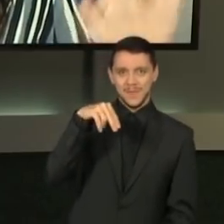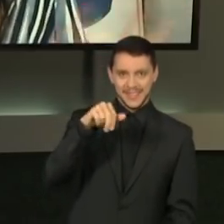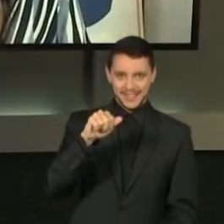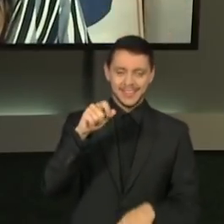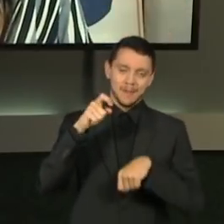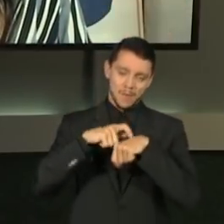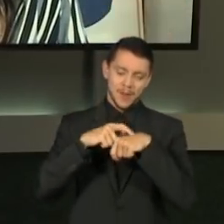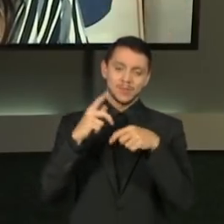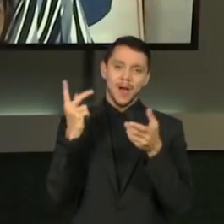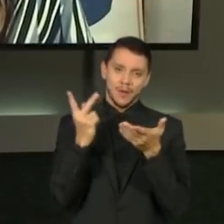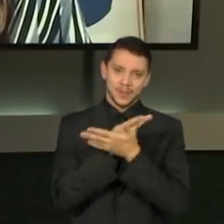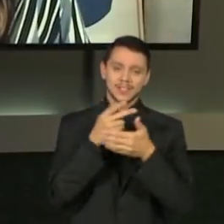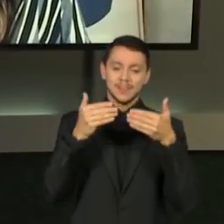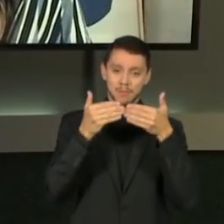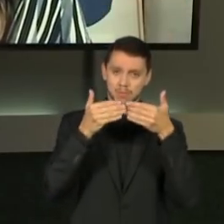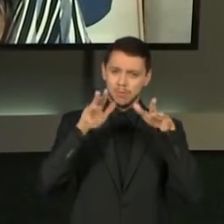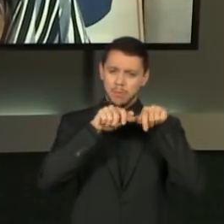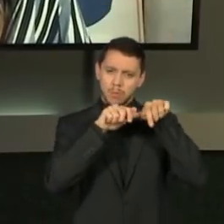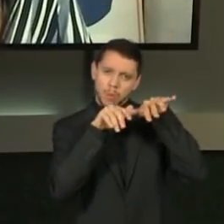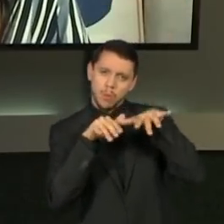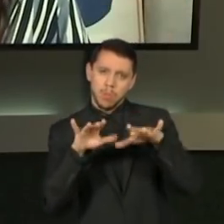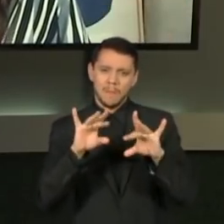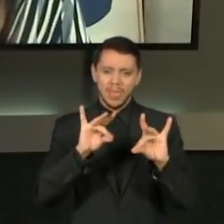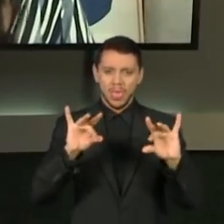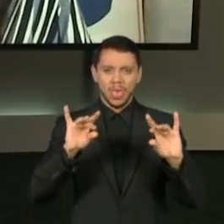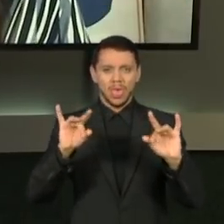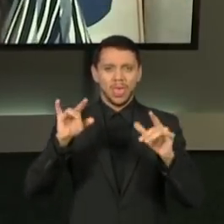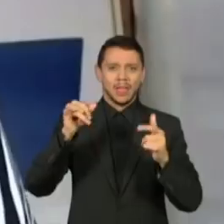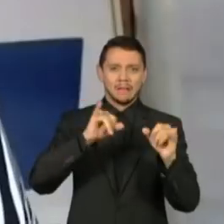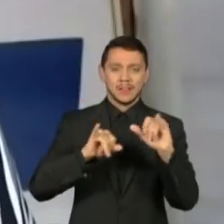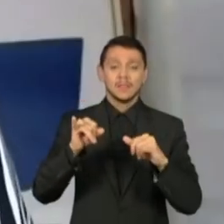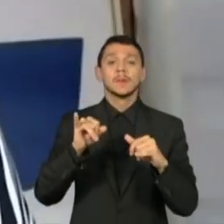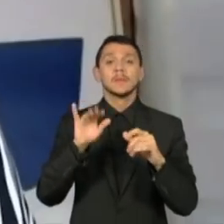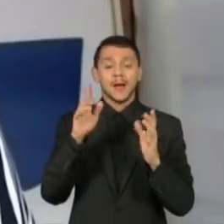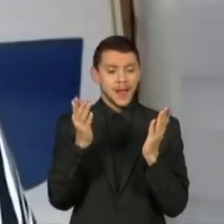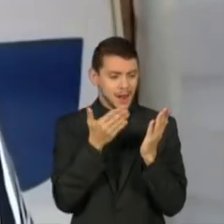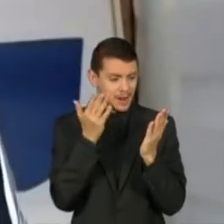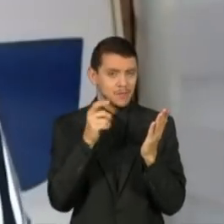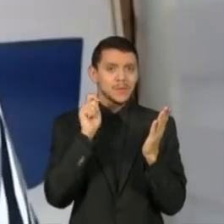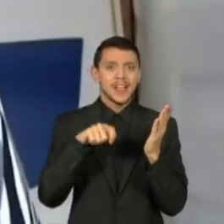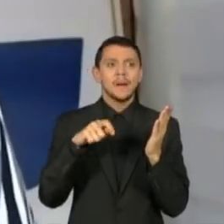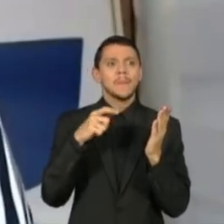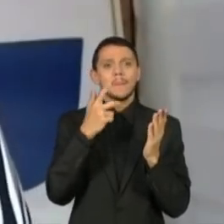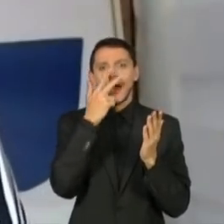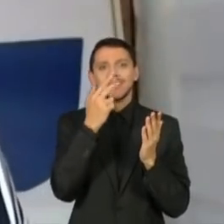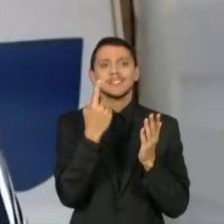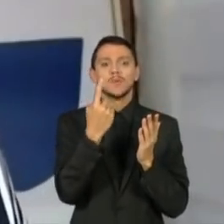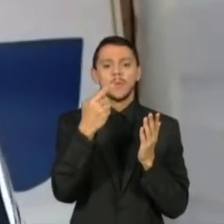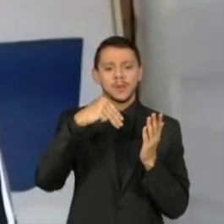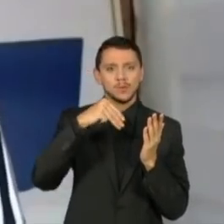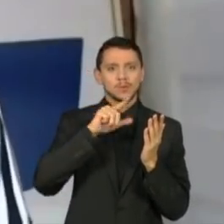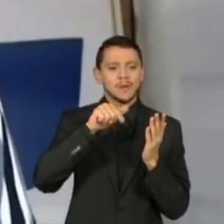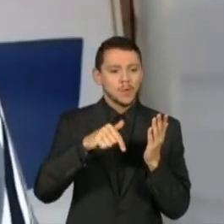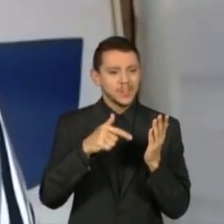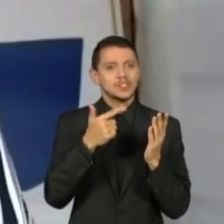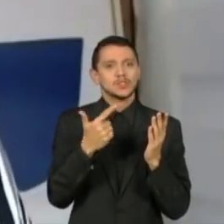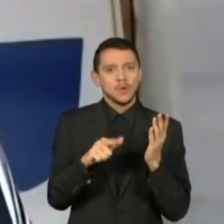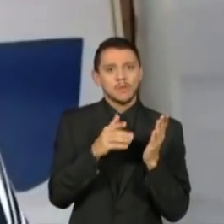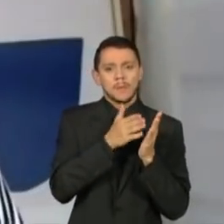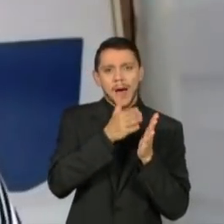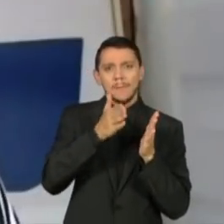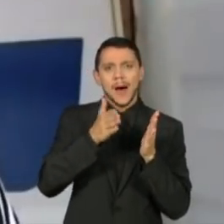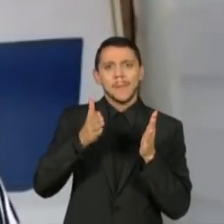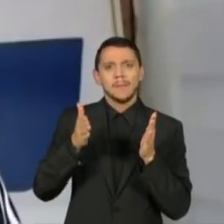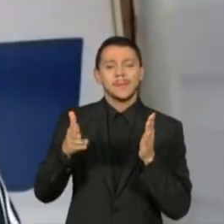acompanhar quase que minuto a minuto, é um livro em tempo real, tudo o que acontece depois, as 96